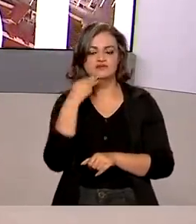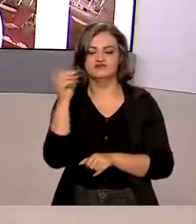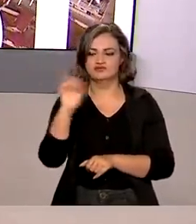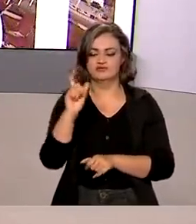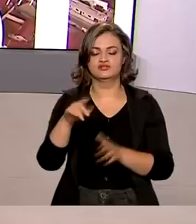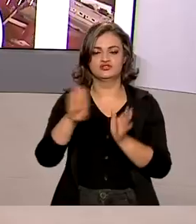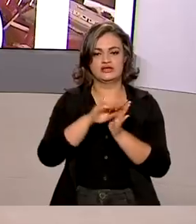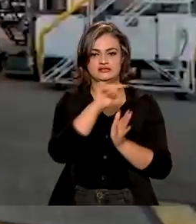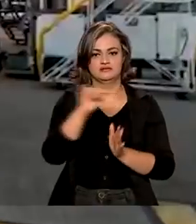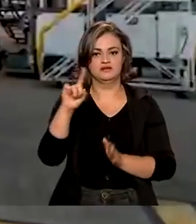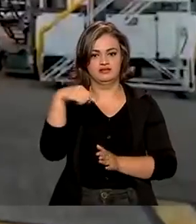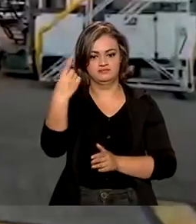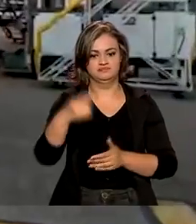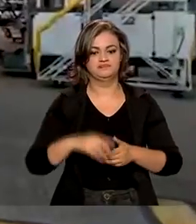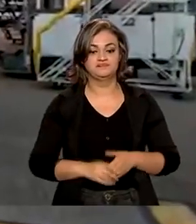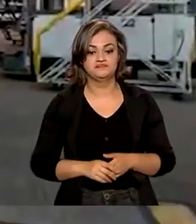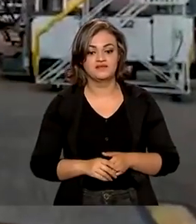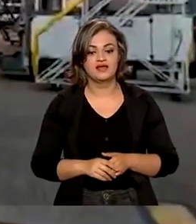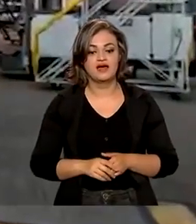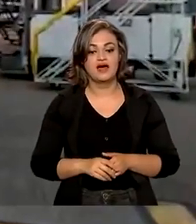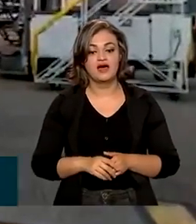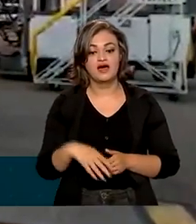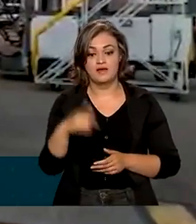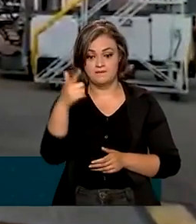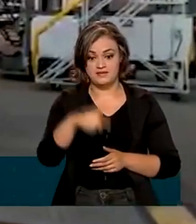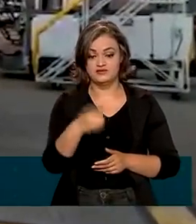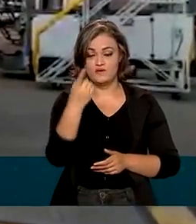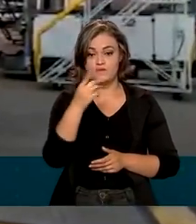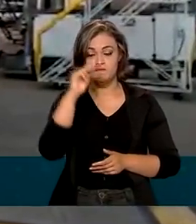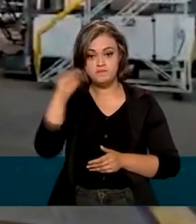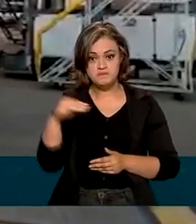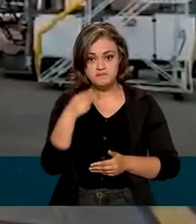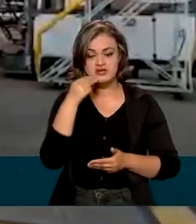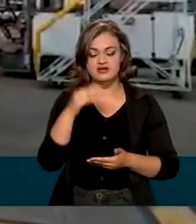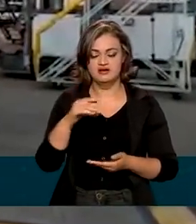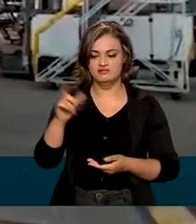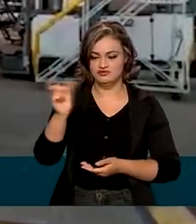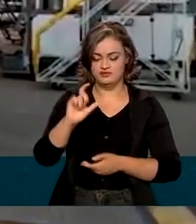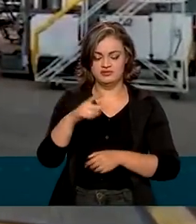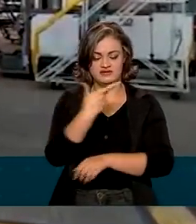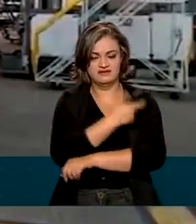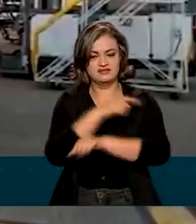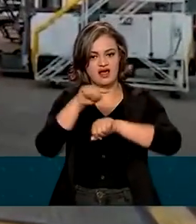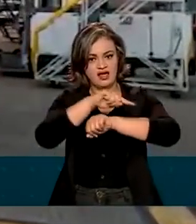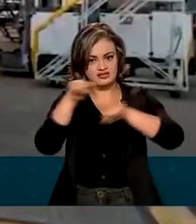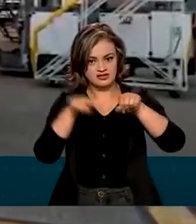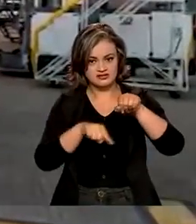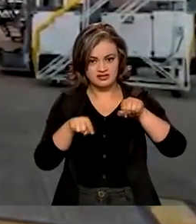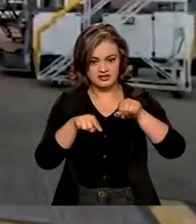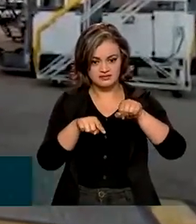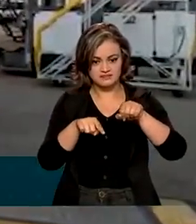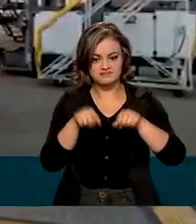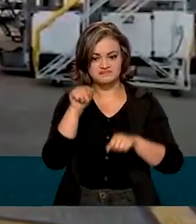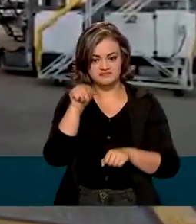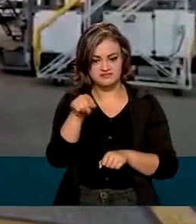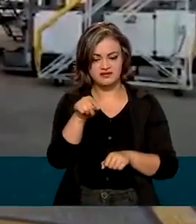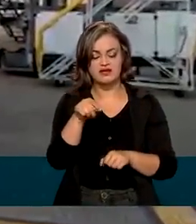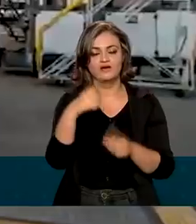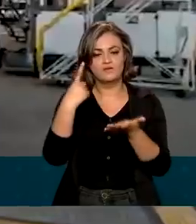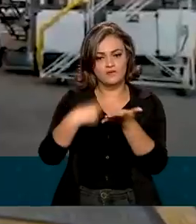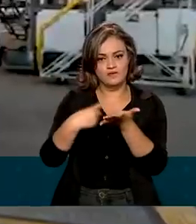próximas semanas. O Brasil recebeu mais 1 milhão de doses da vacina AstraZeneca Oxford via